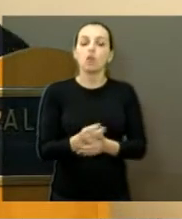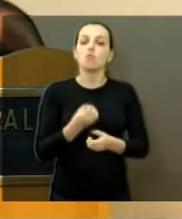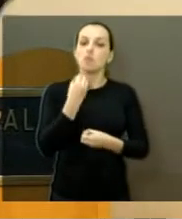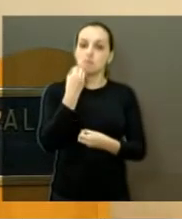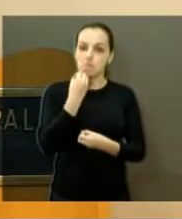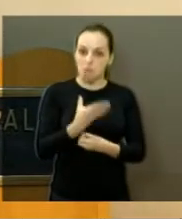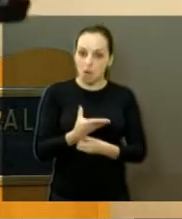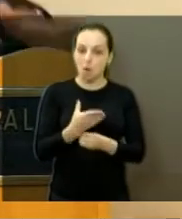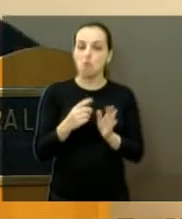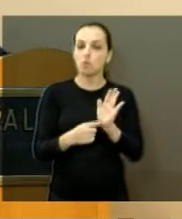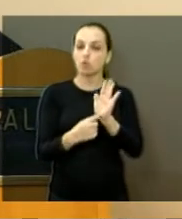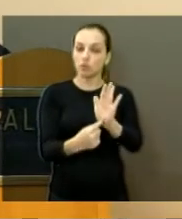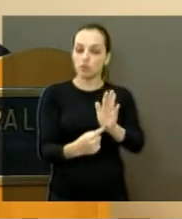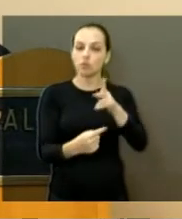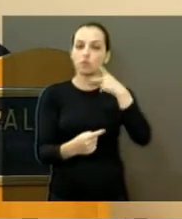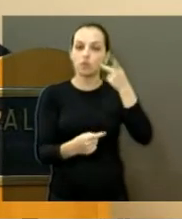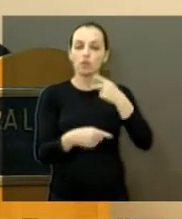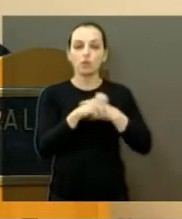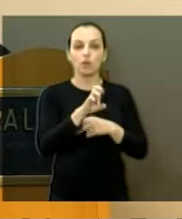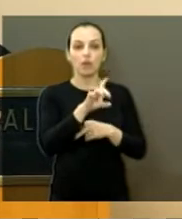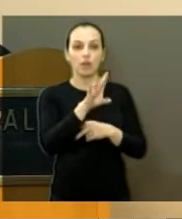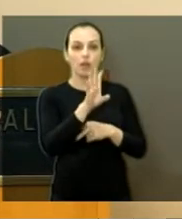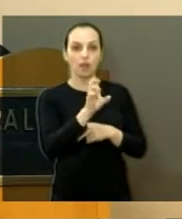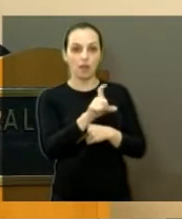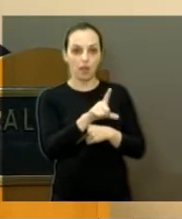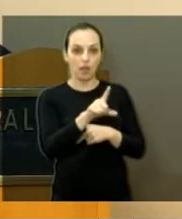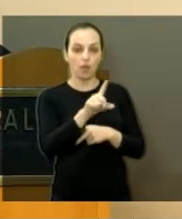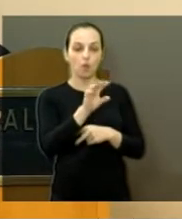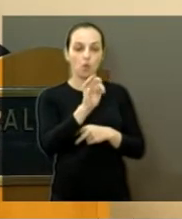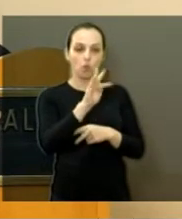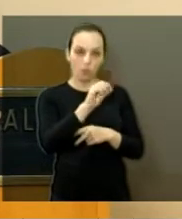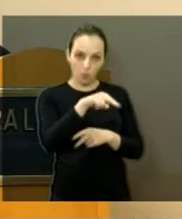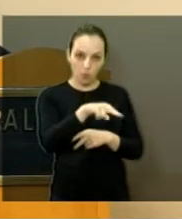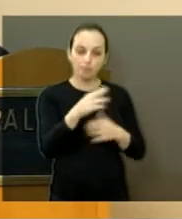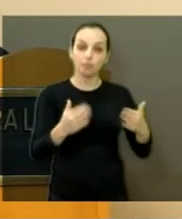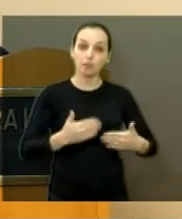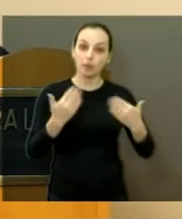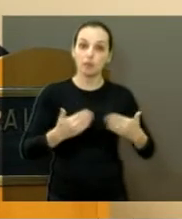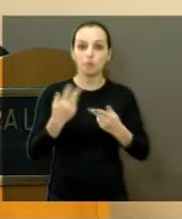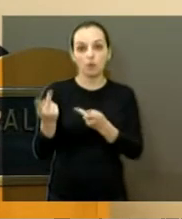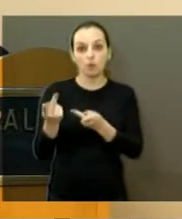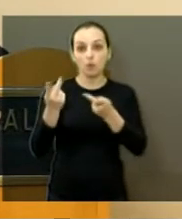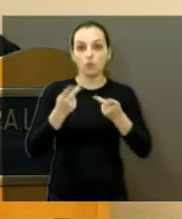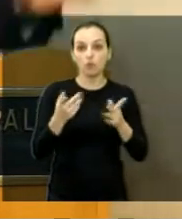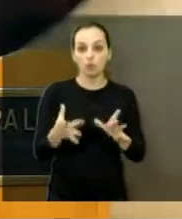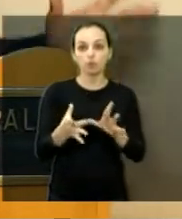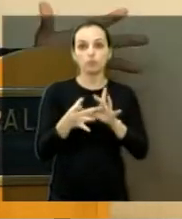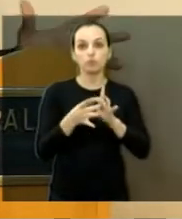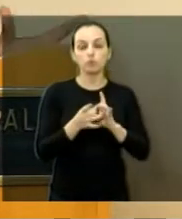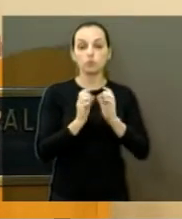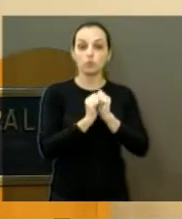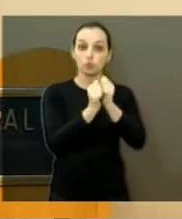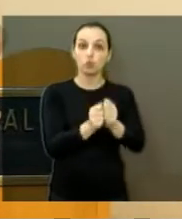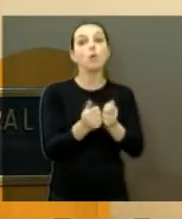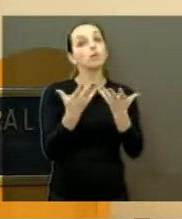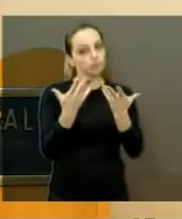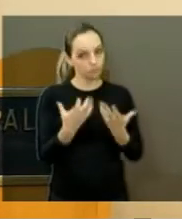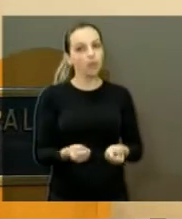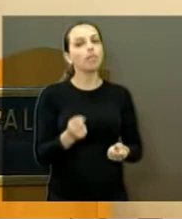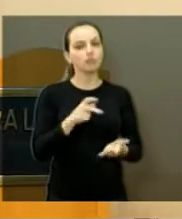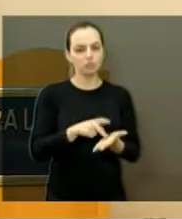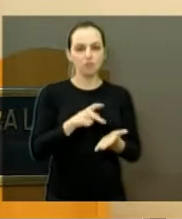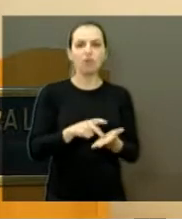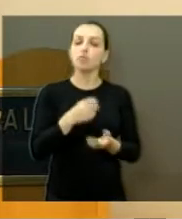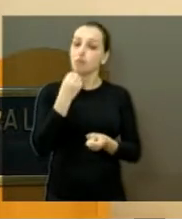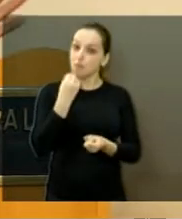boa do nosso vereador Negrini aí, que foi a iniciativa dele. Convidou eu essa parceria. E eu topei na hora, falei, opa, negócio